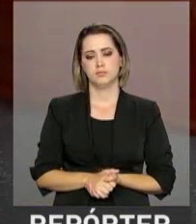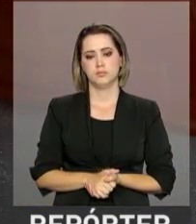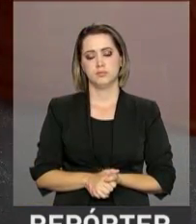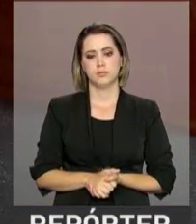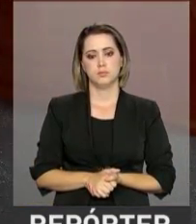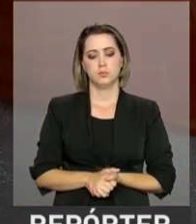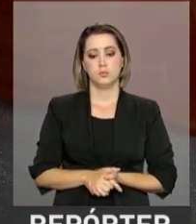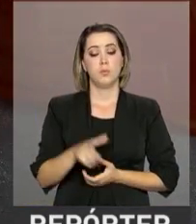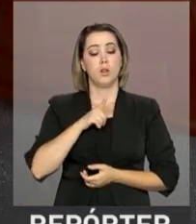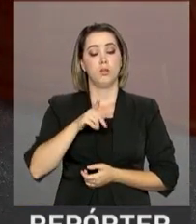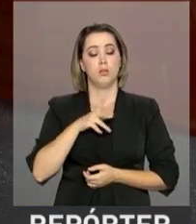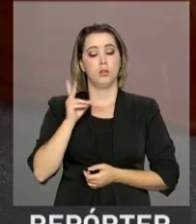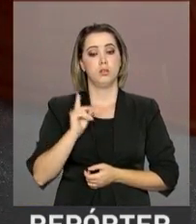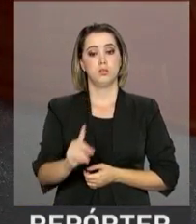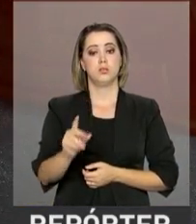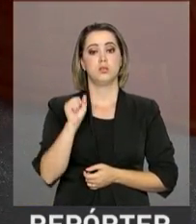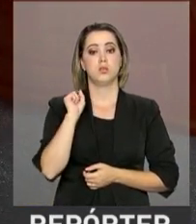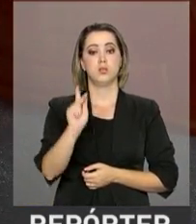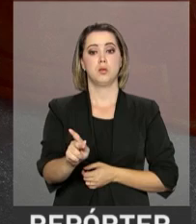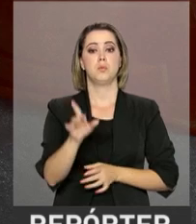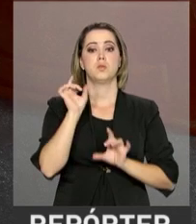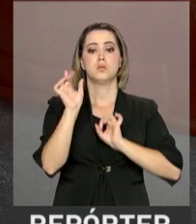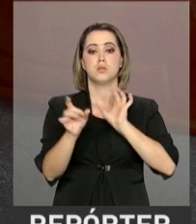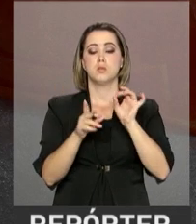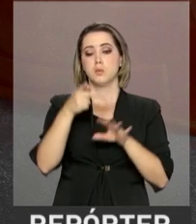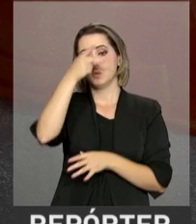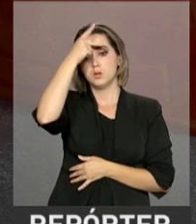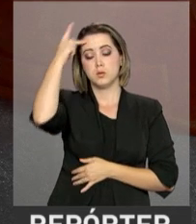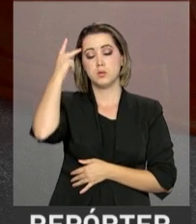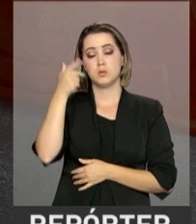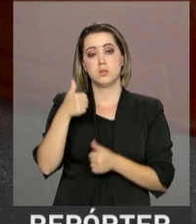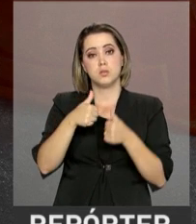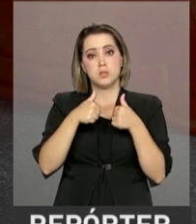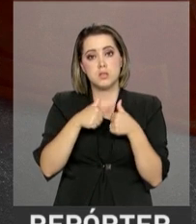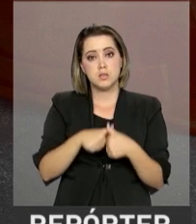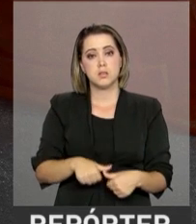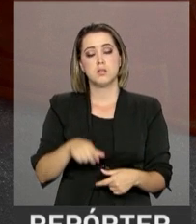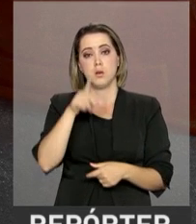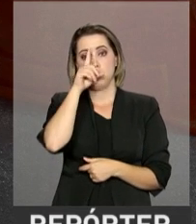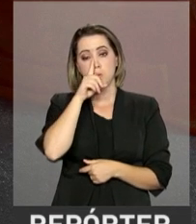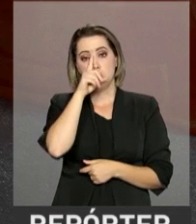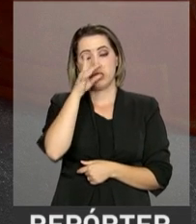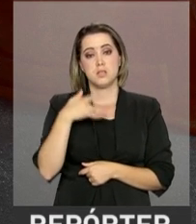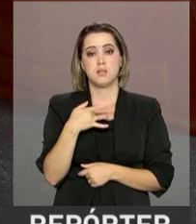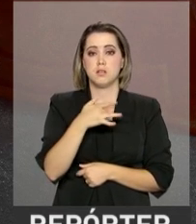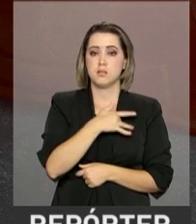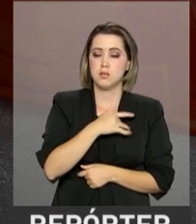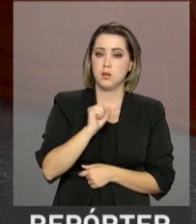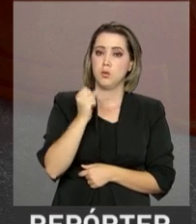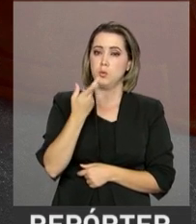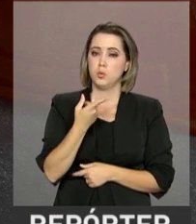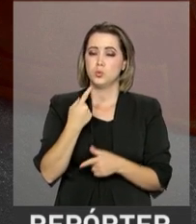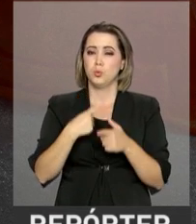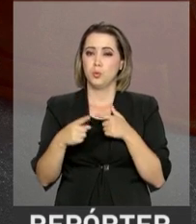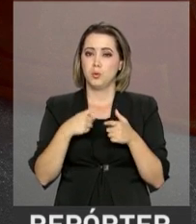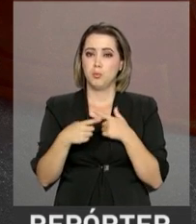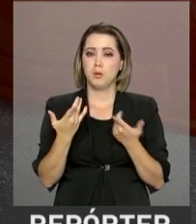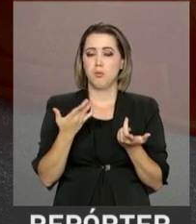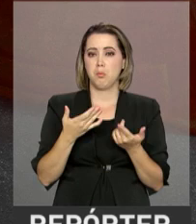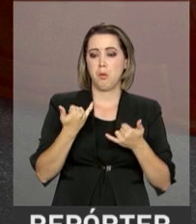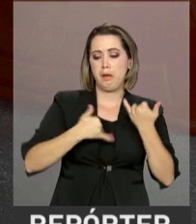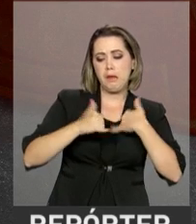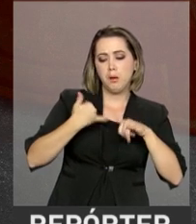Tem direito à aposentadoria especial trabalhadores que lidam com atividades de risco à saúde ou agentes nocivos, como